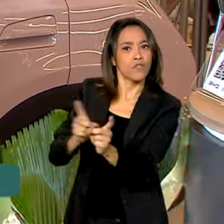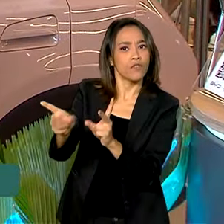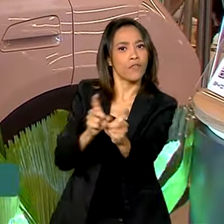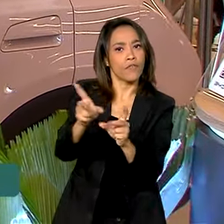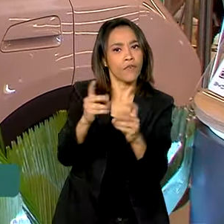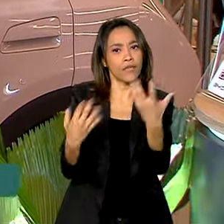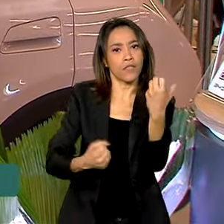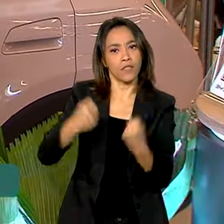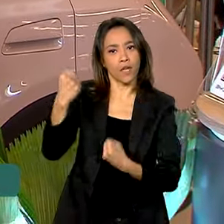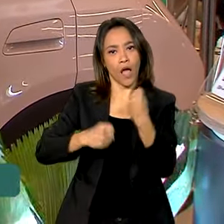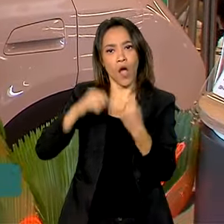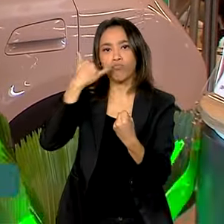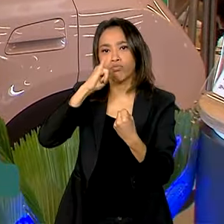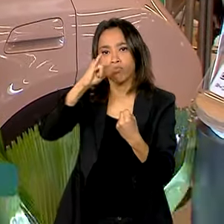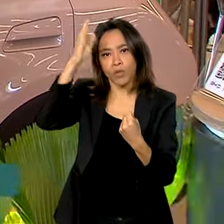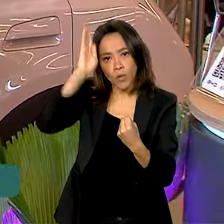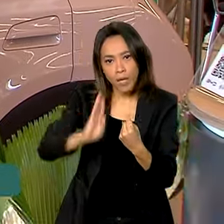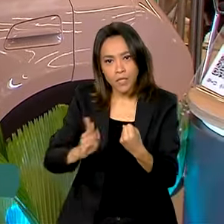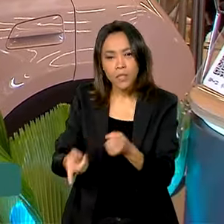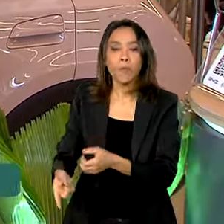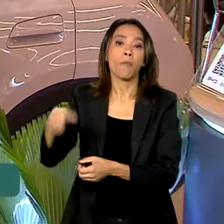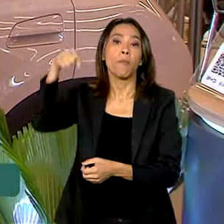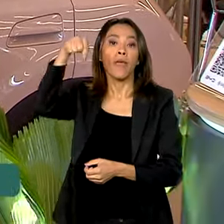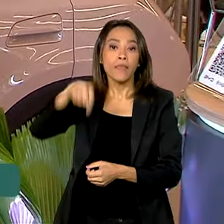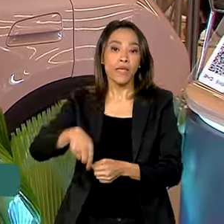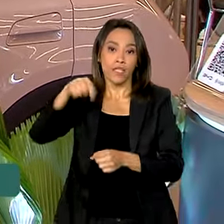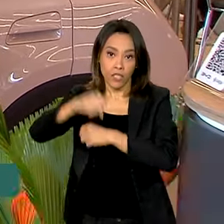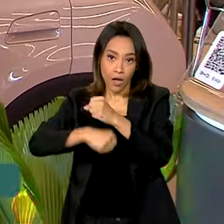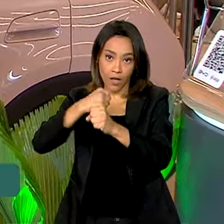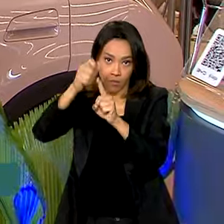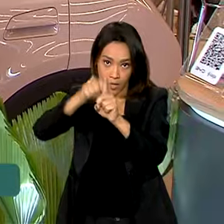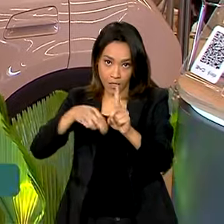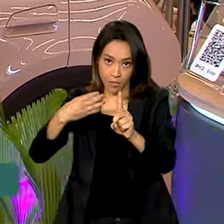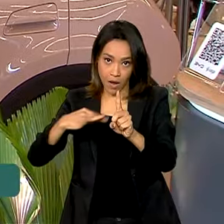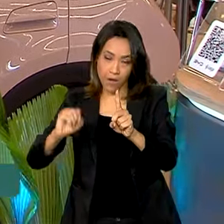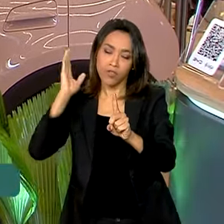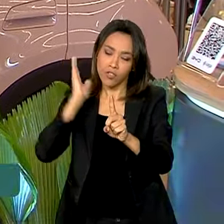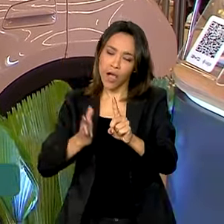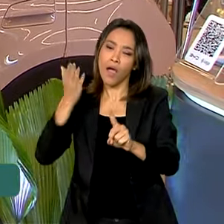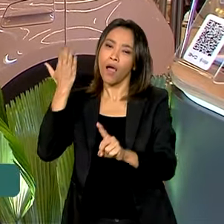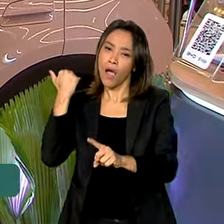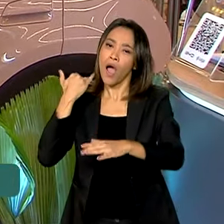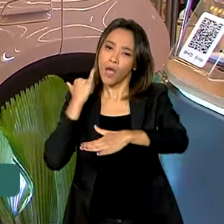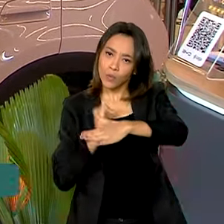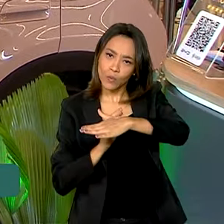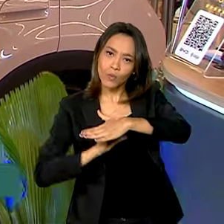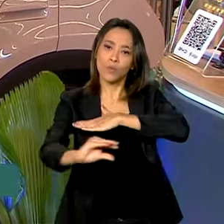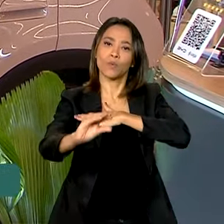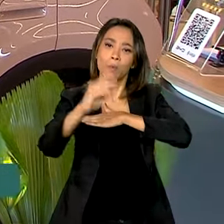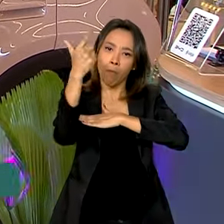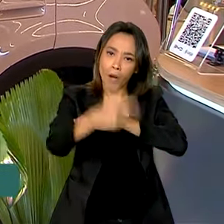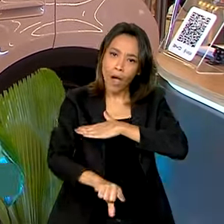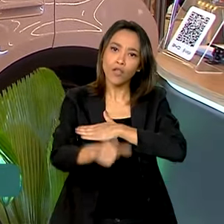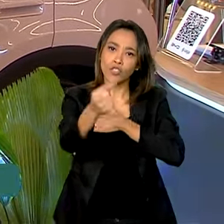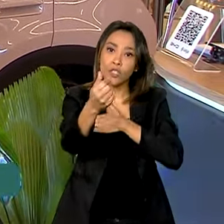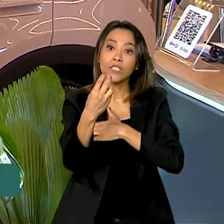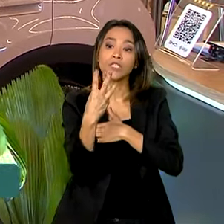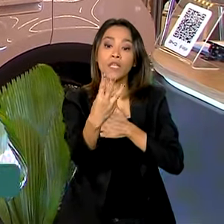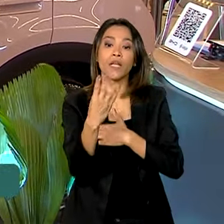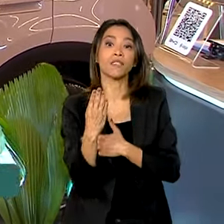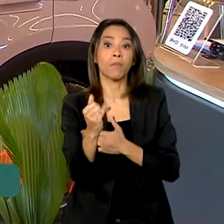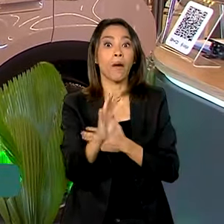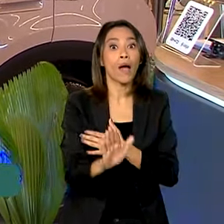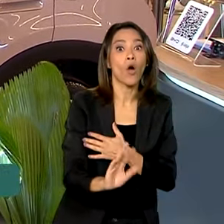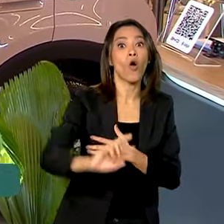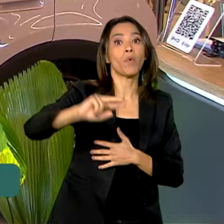elétricos no país. E em março deste ano, anunciou o aumento dos investimentos no país de 3 bilhões para